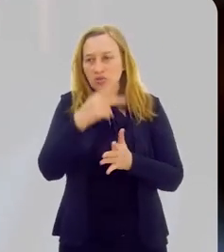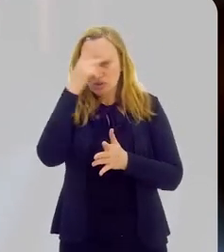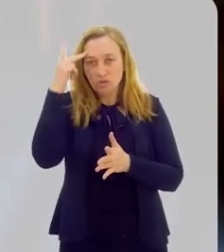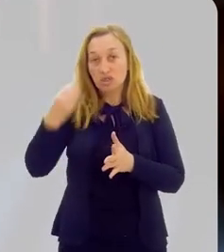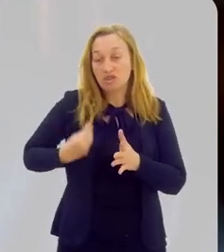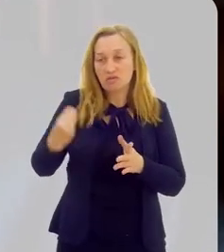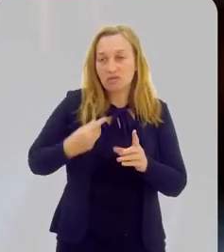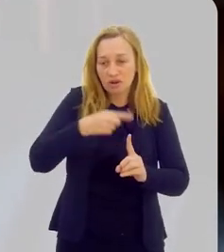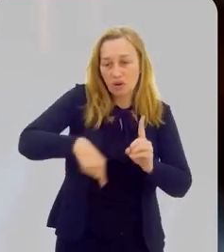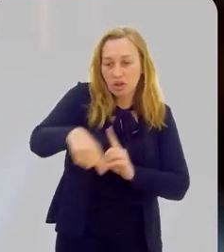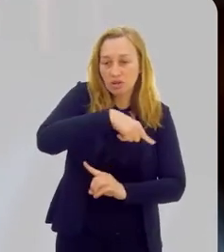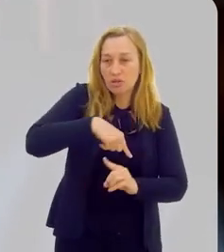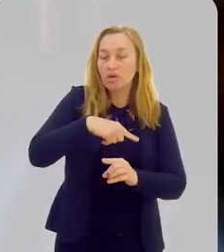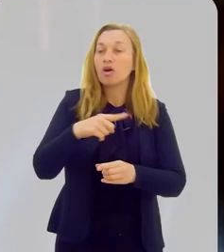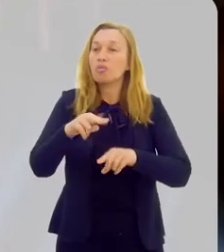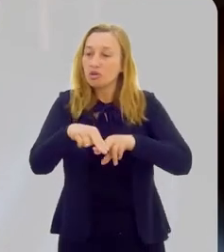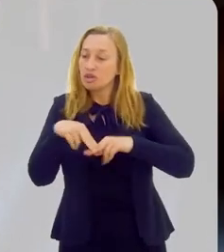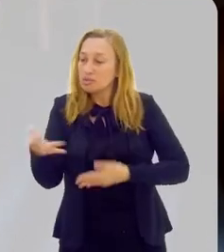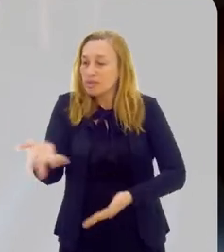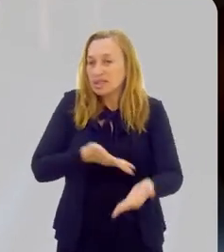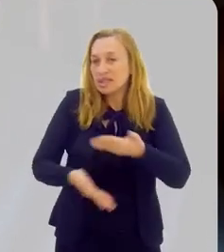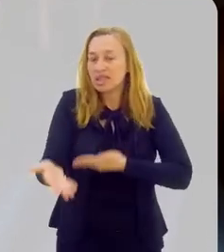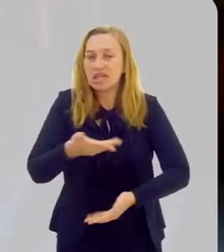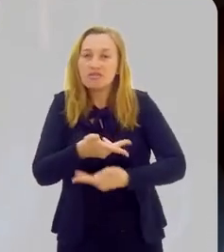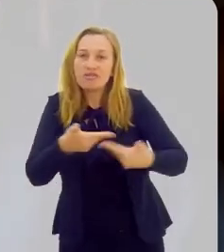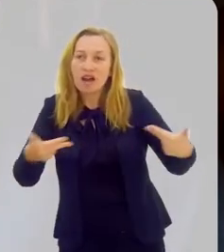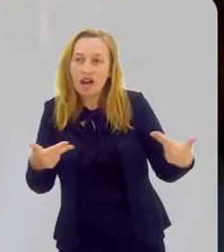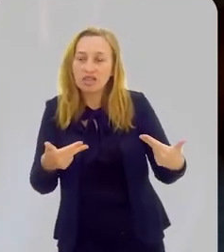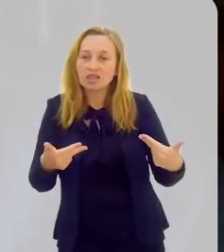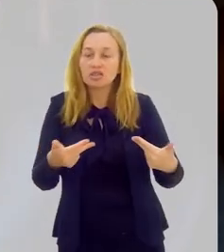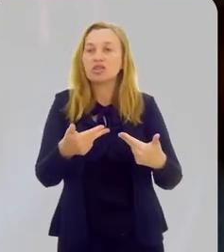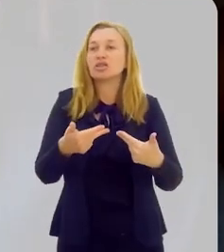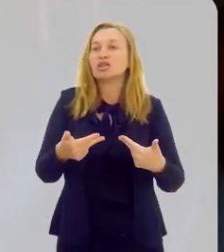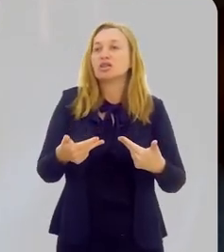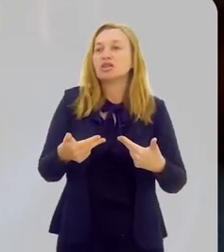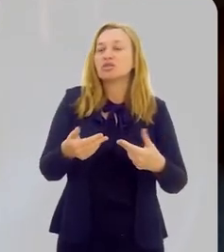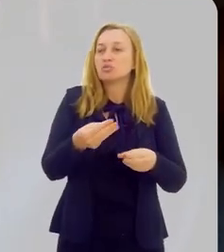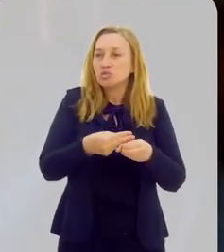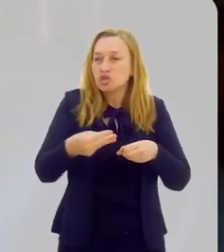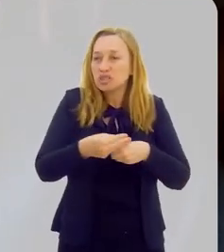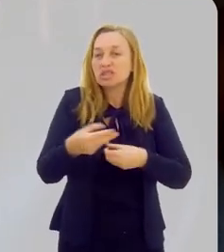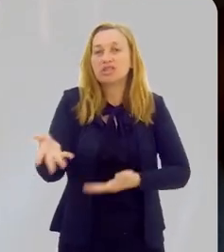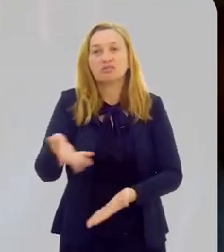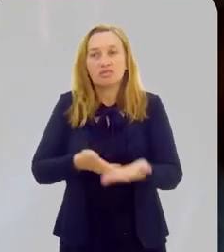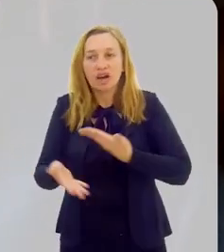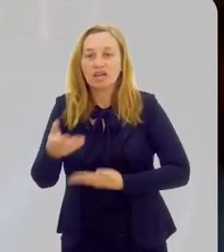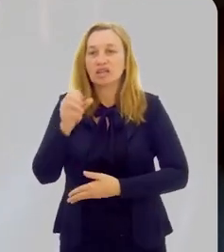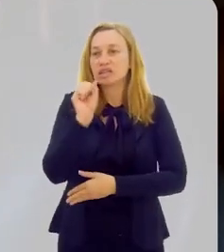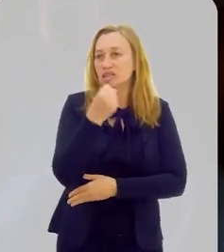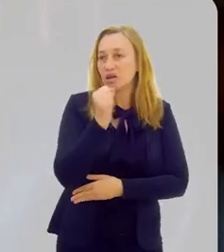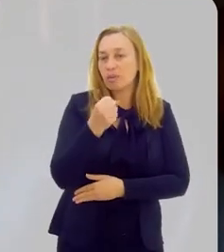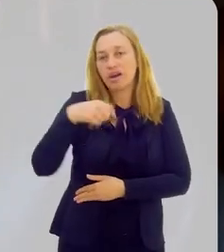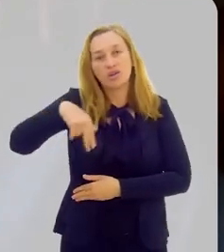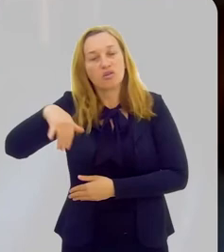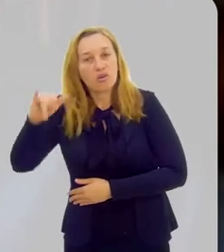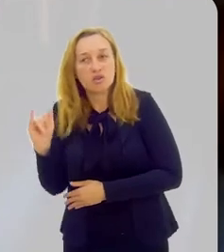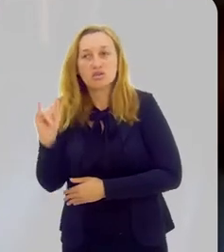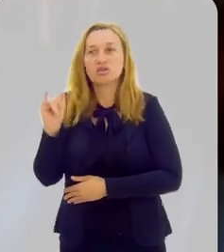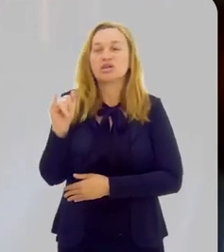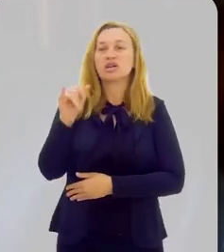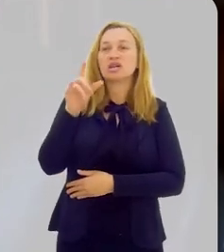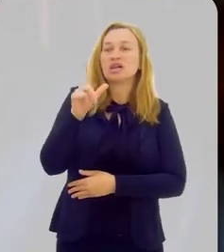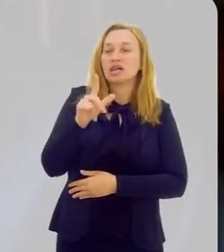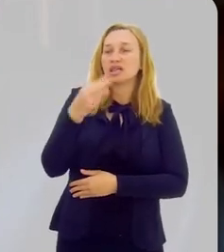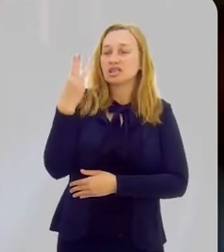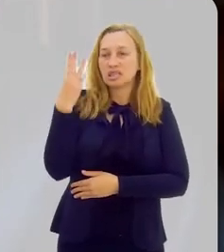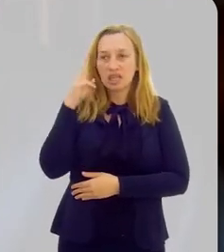toda a comunidade. Por isso, temos várias parcerias com vários municípios, aqui em Seropédica, Nova